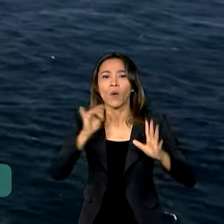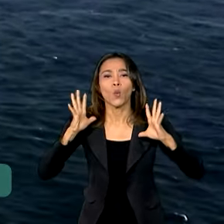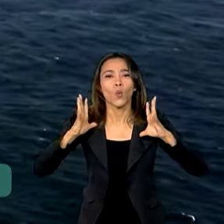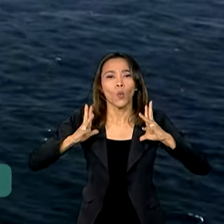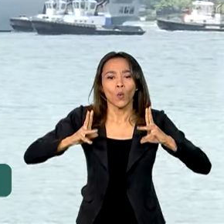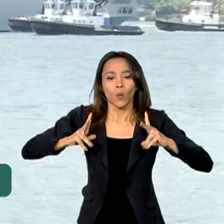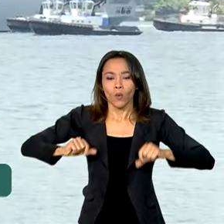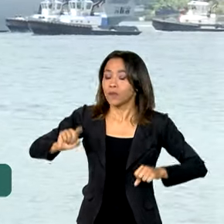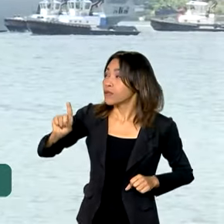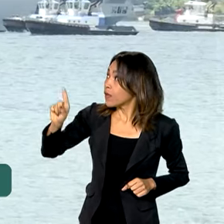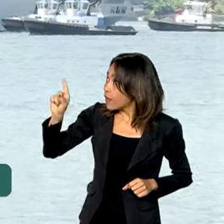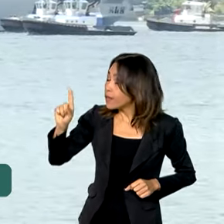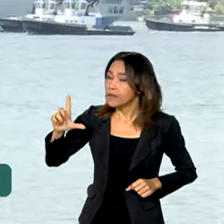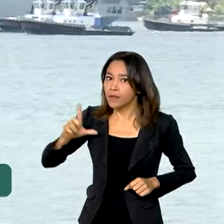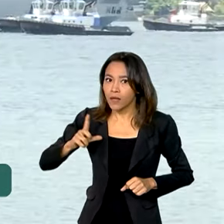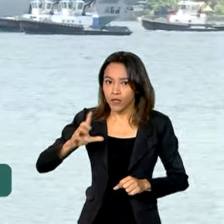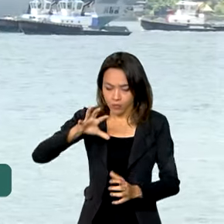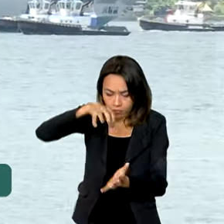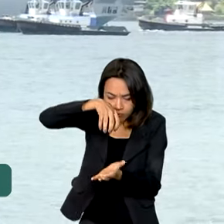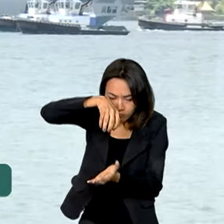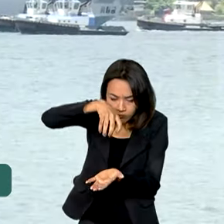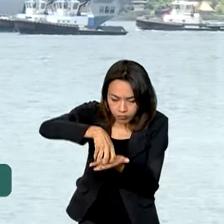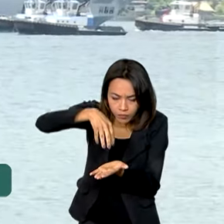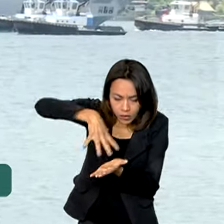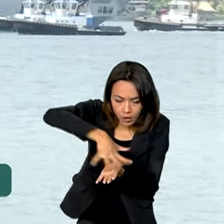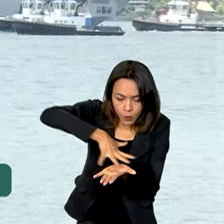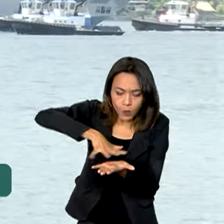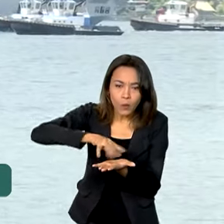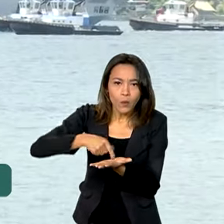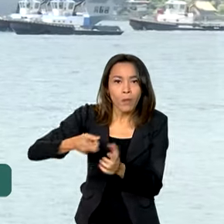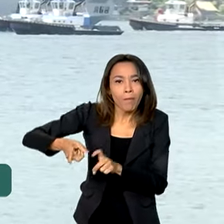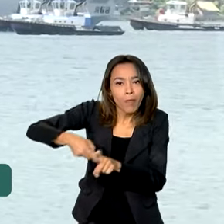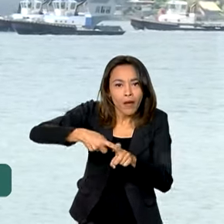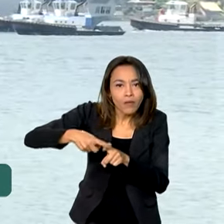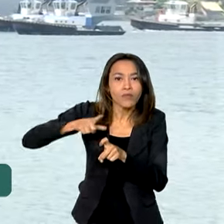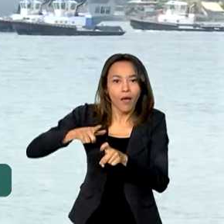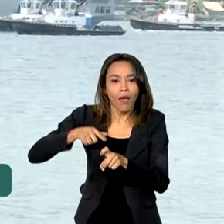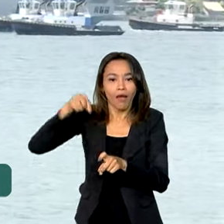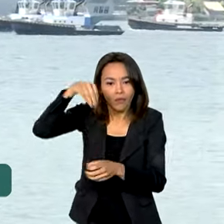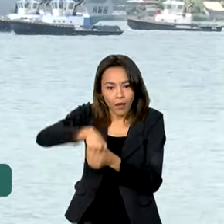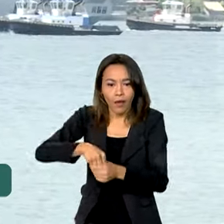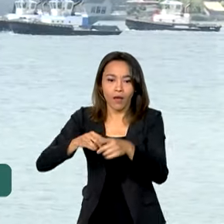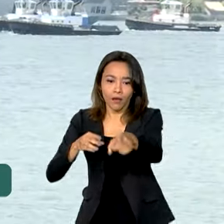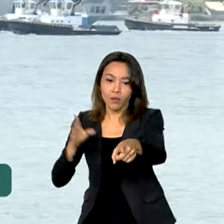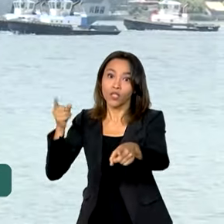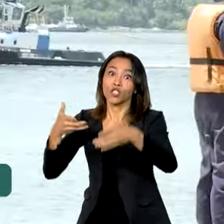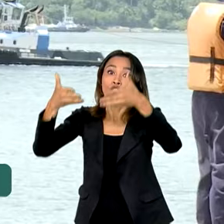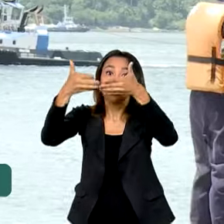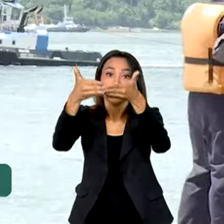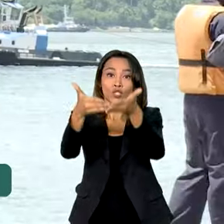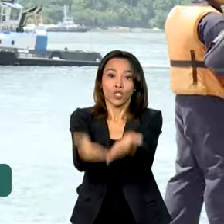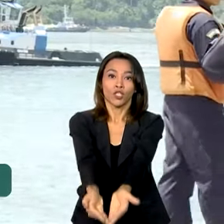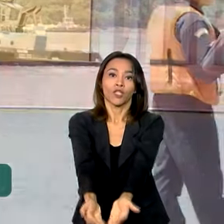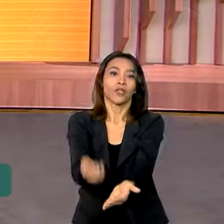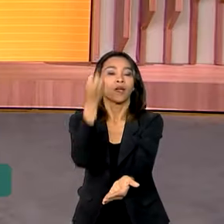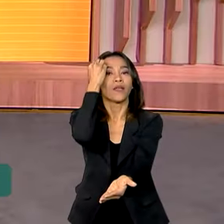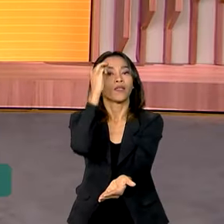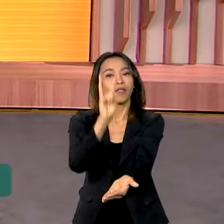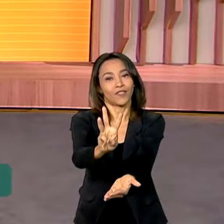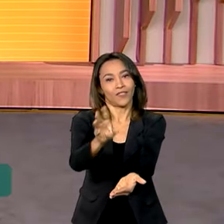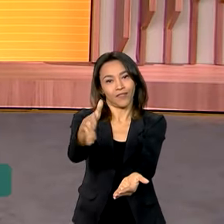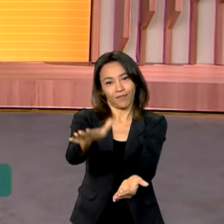É composto também por um centro médico. A previsão é que ele chegue à região do município de Rio Grande em três dias.